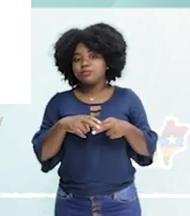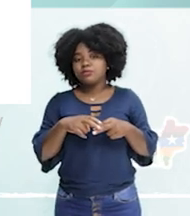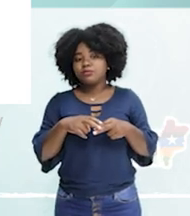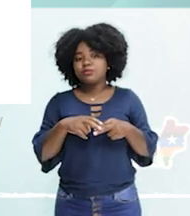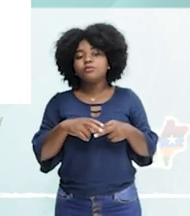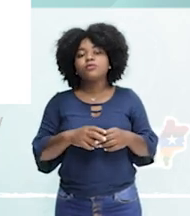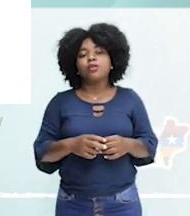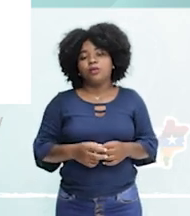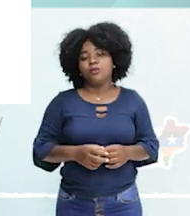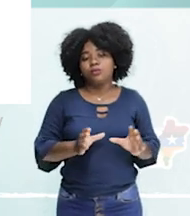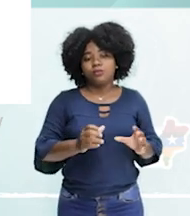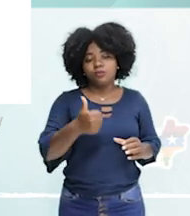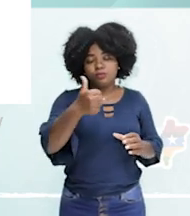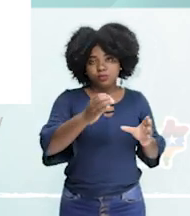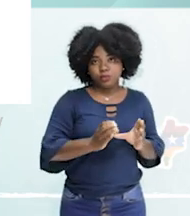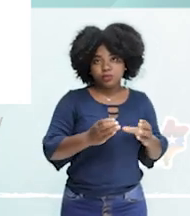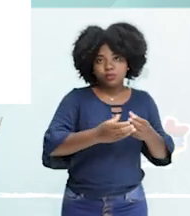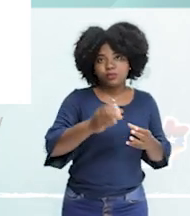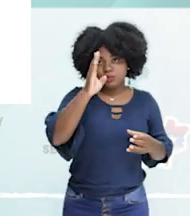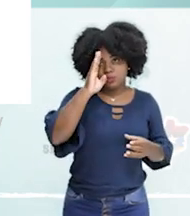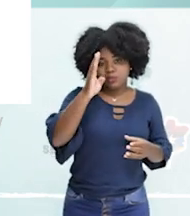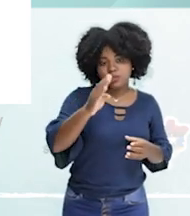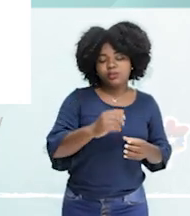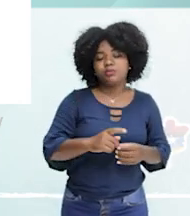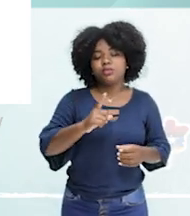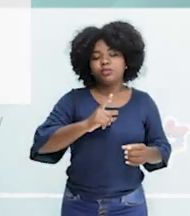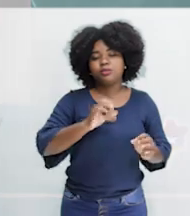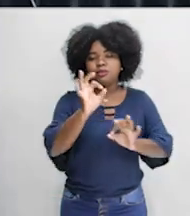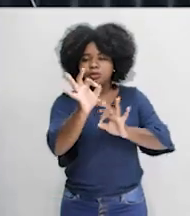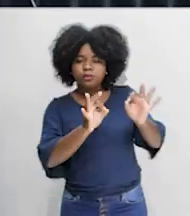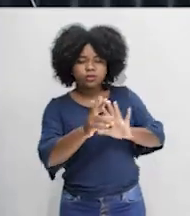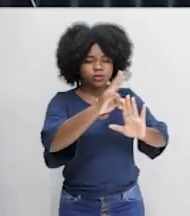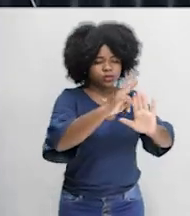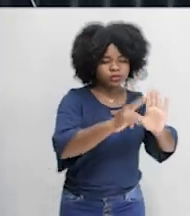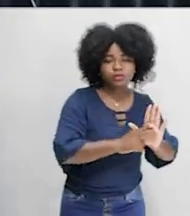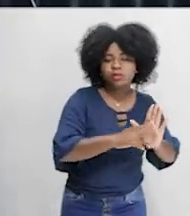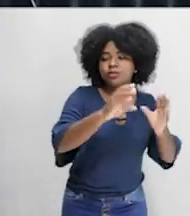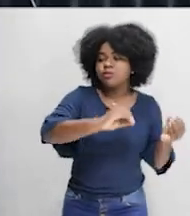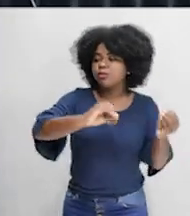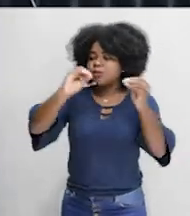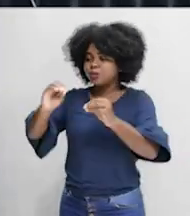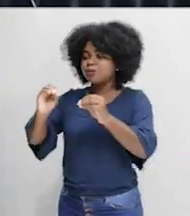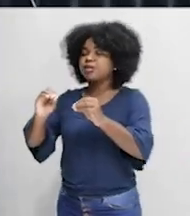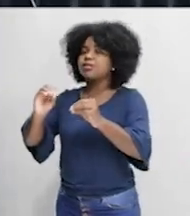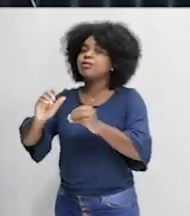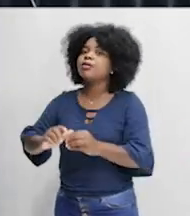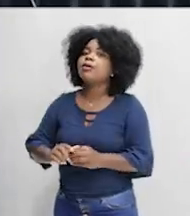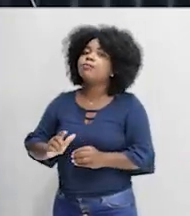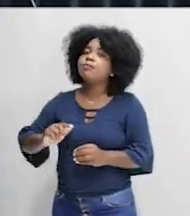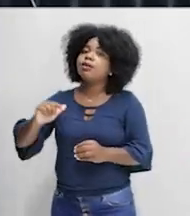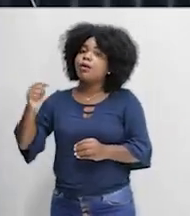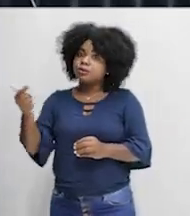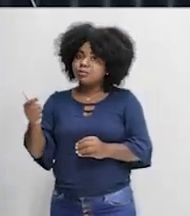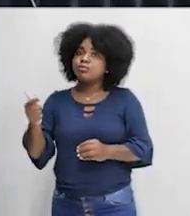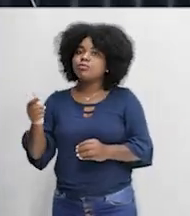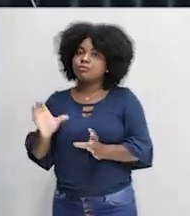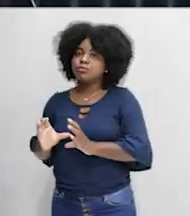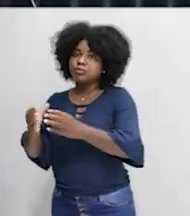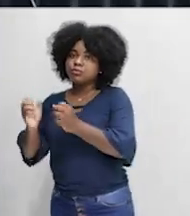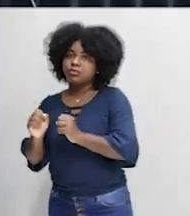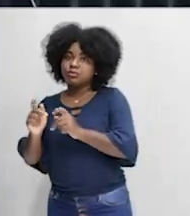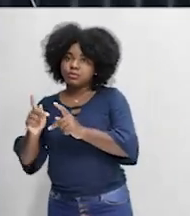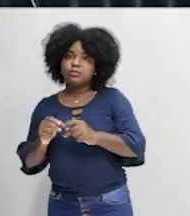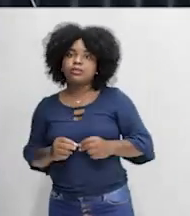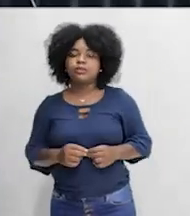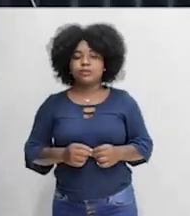superior estabelece as diretrizes, elas são passadas para o órgão central, o Ministério do Meio Ambiente. Com essas informações, o Ministério do